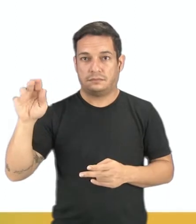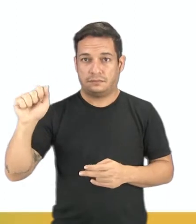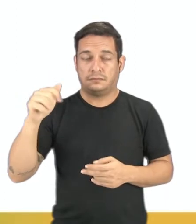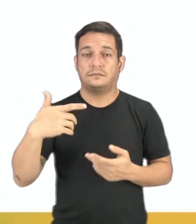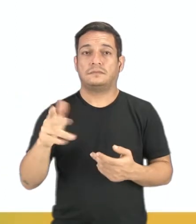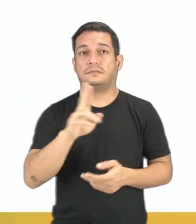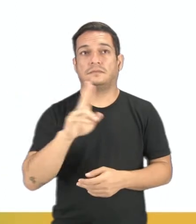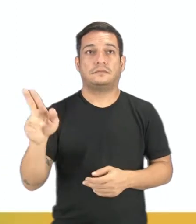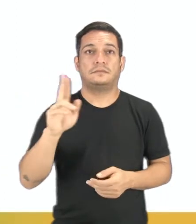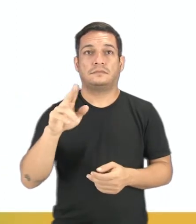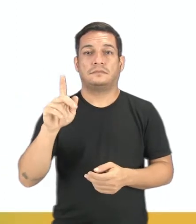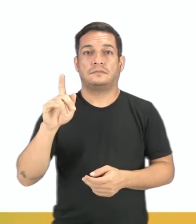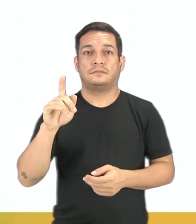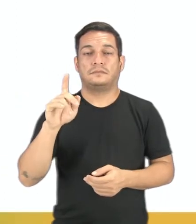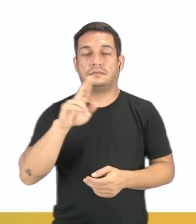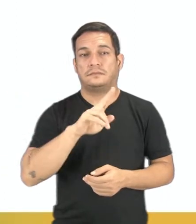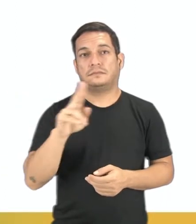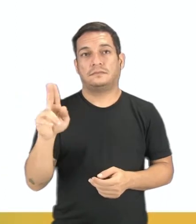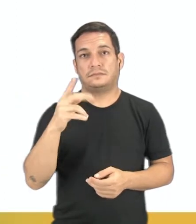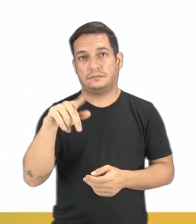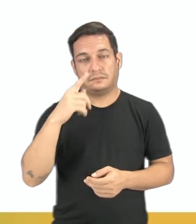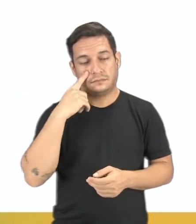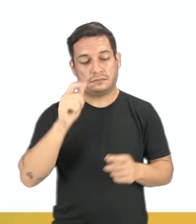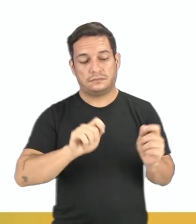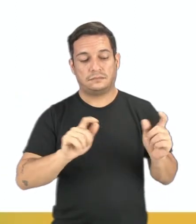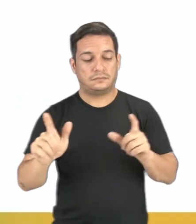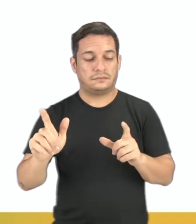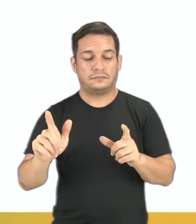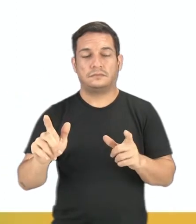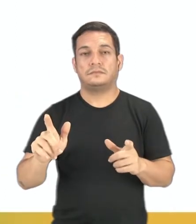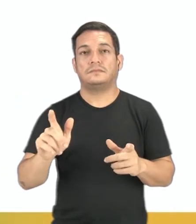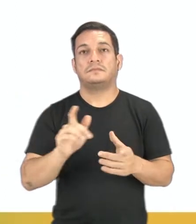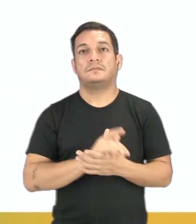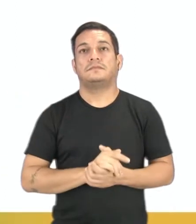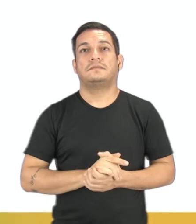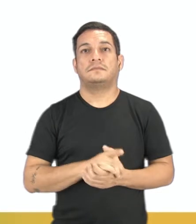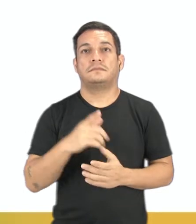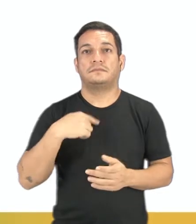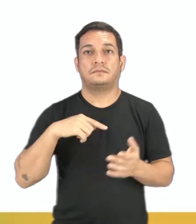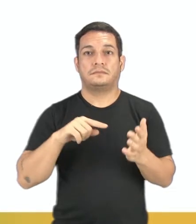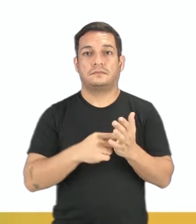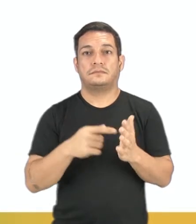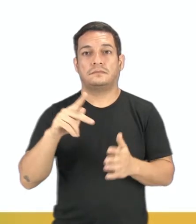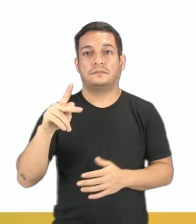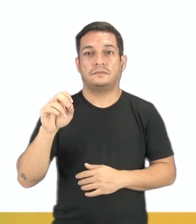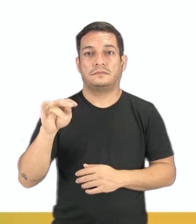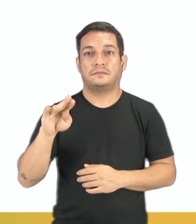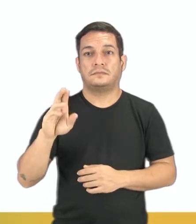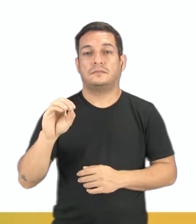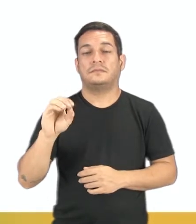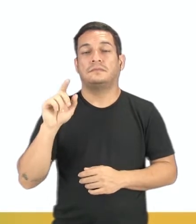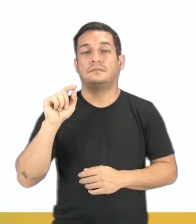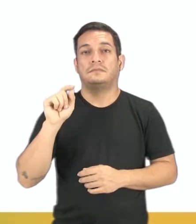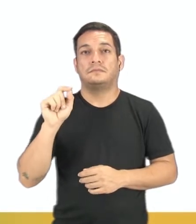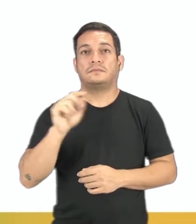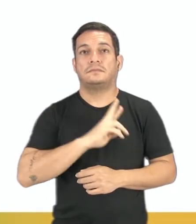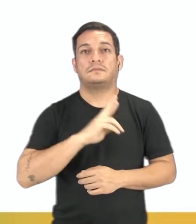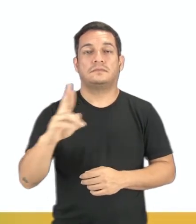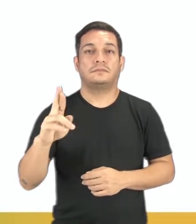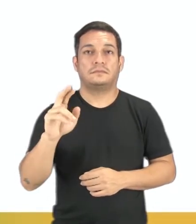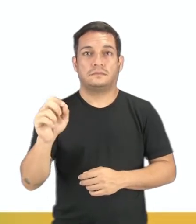A nomenclatura geométrica, como vocês veem aí no slide, no lado, para ponto, é essa